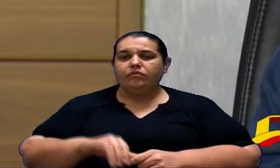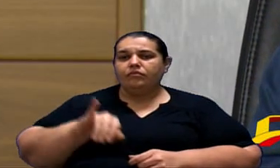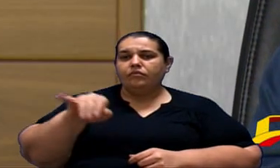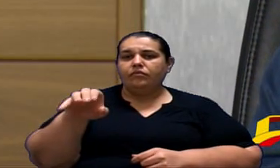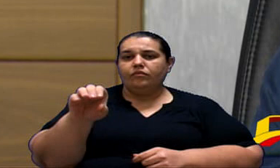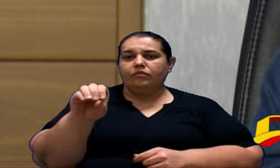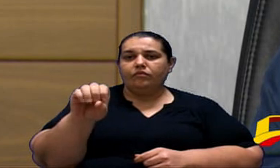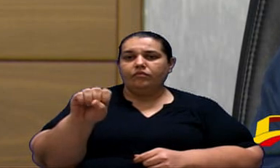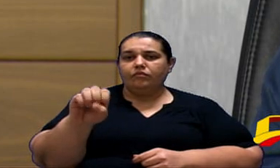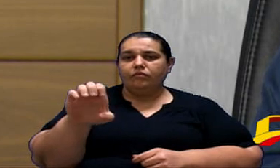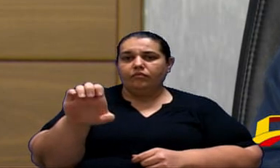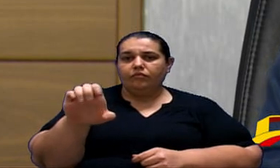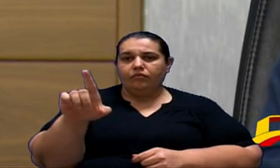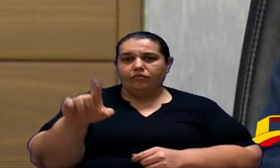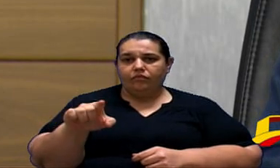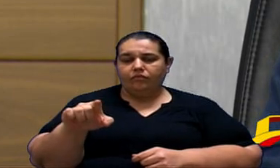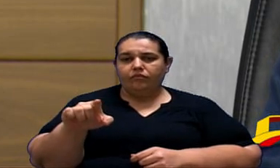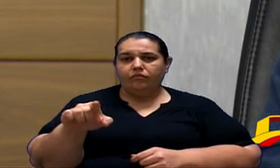Francisco